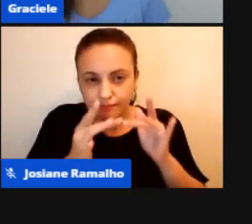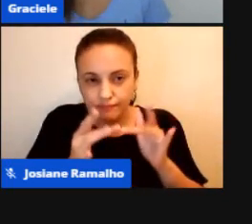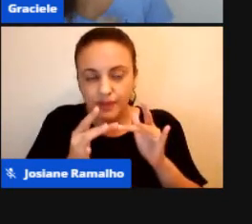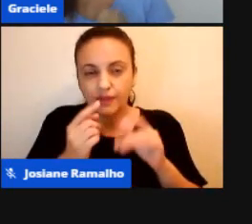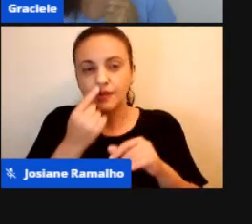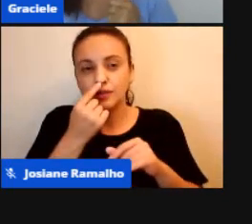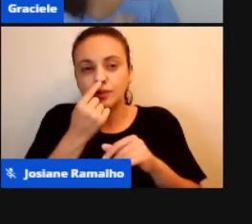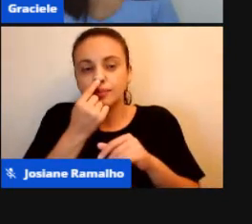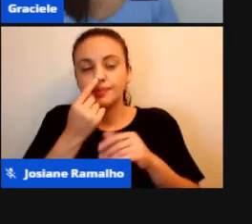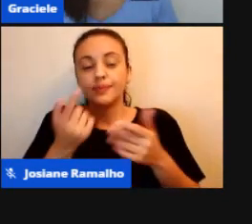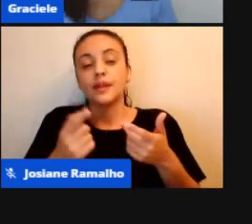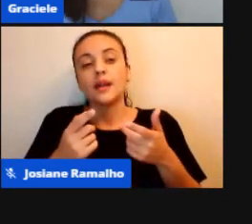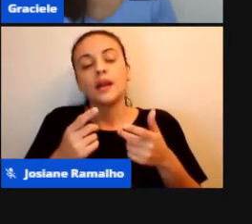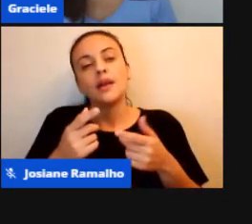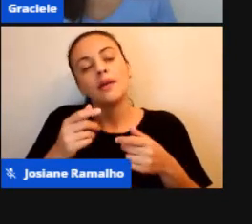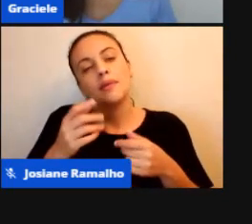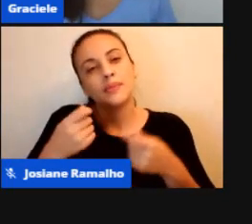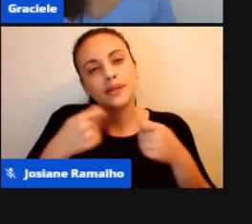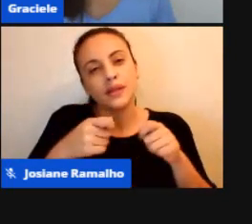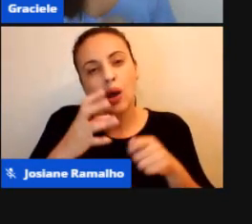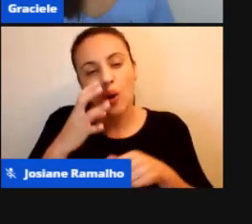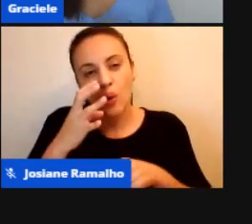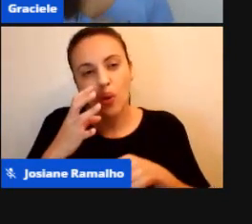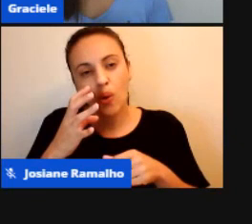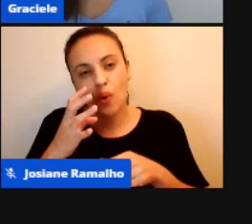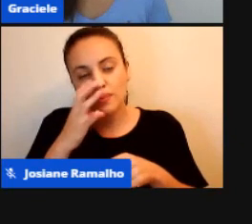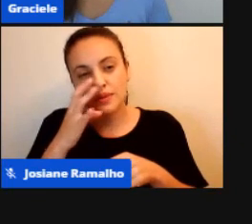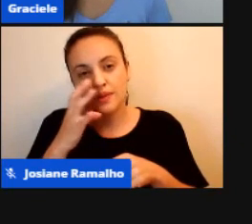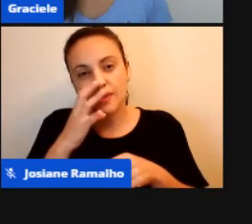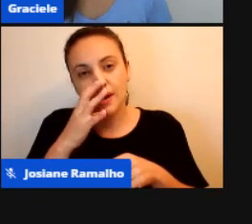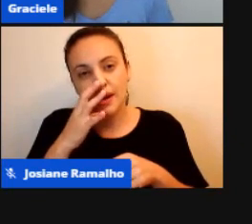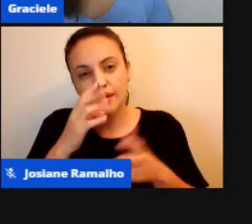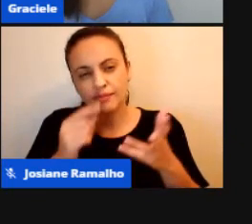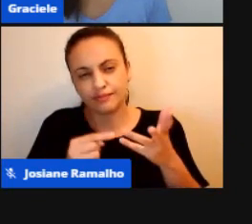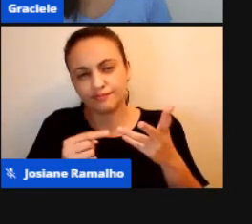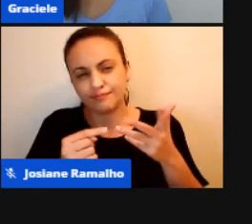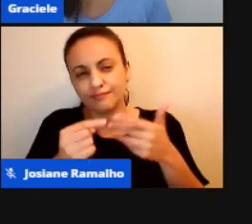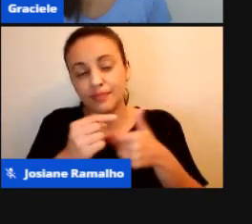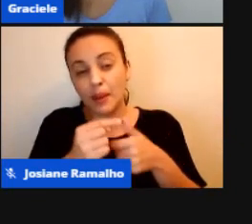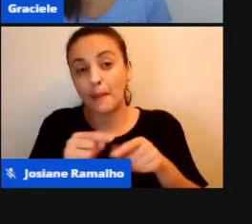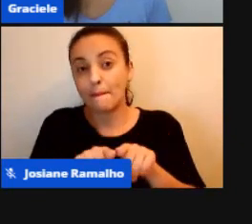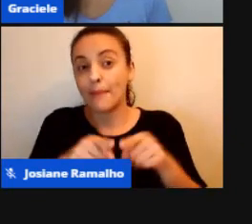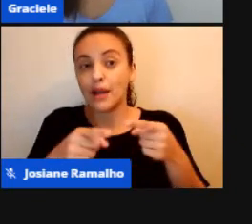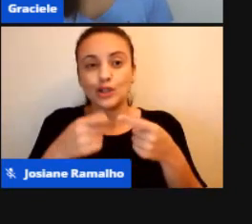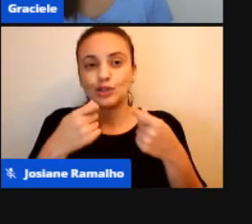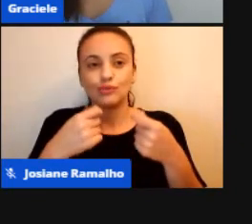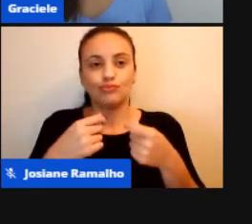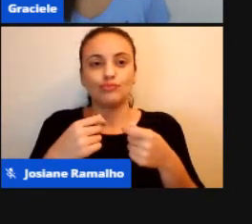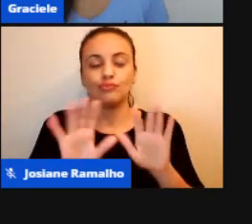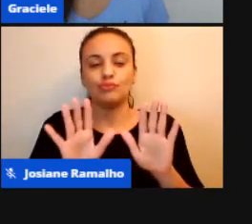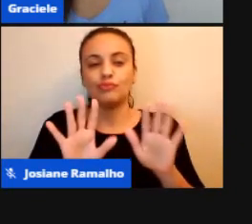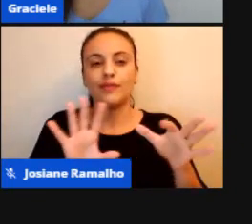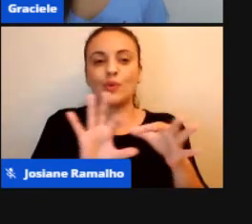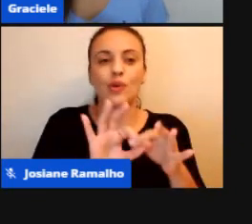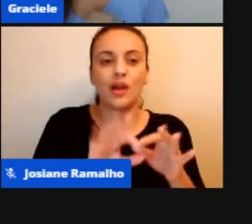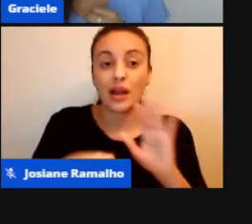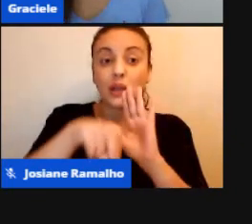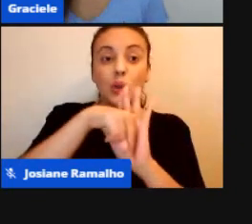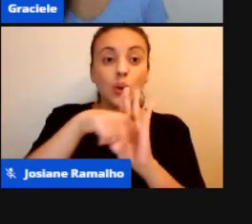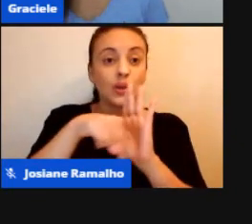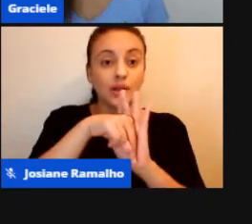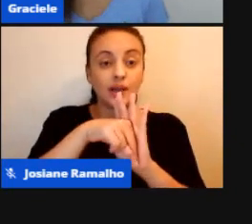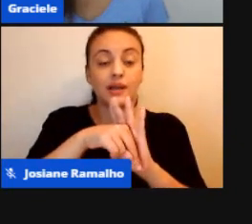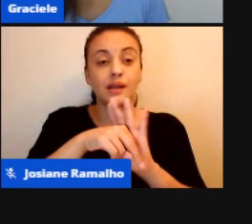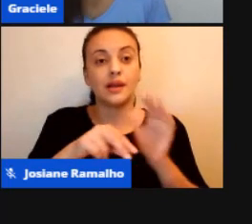Criatividade Iniciativa Mas sem Viculá-la A nota Essa Avaliação É